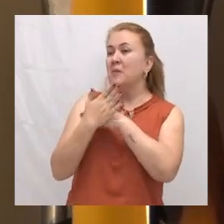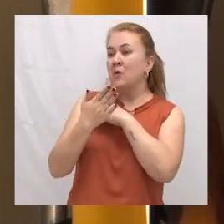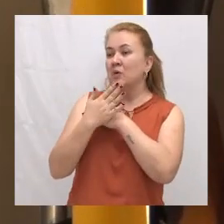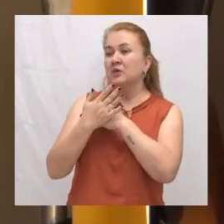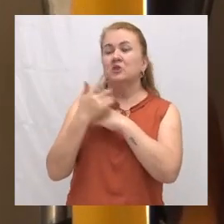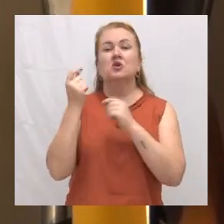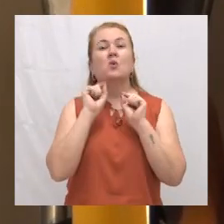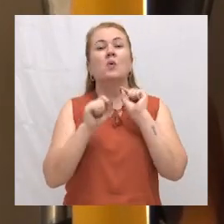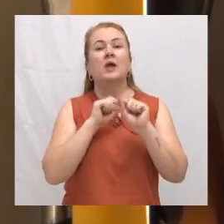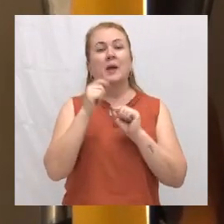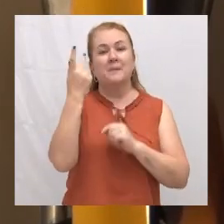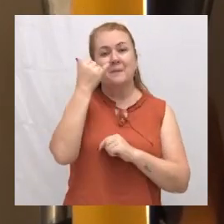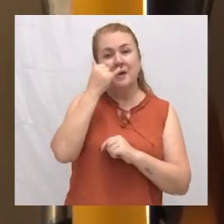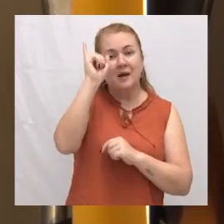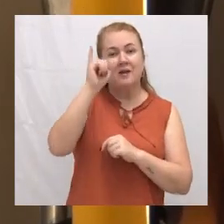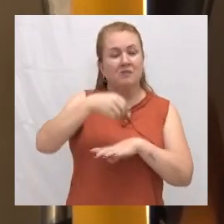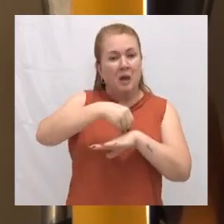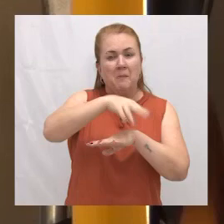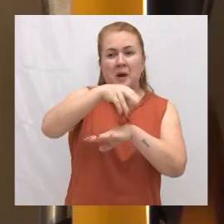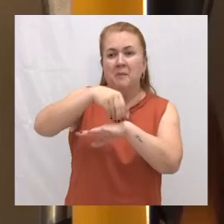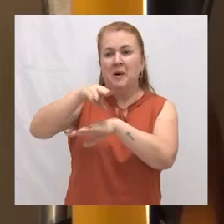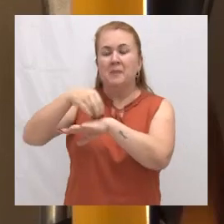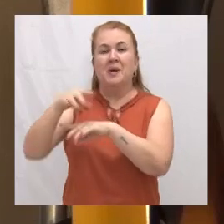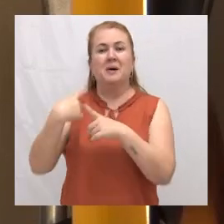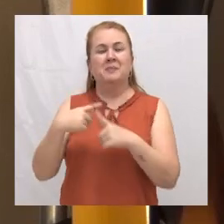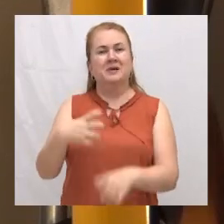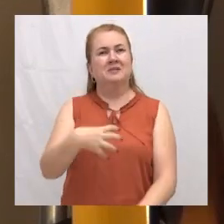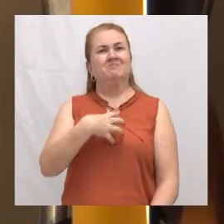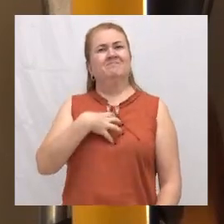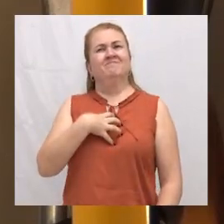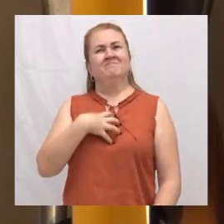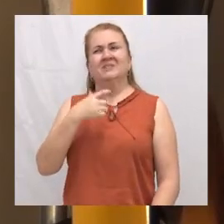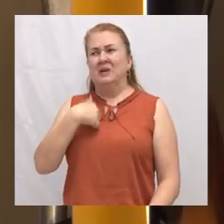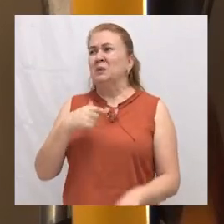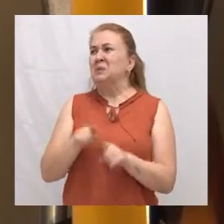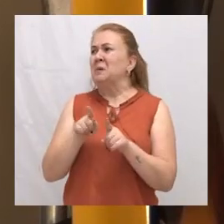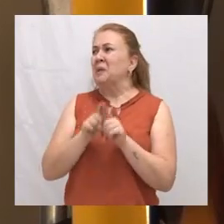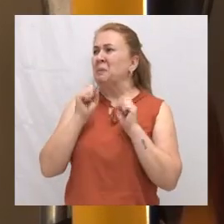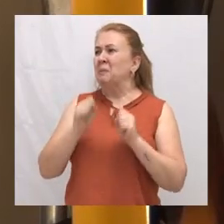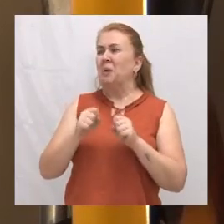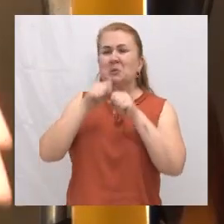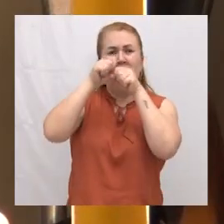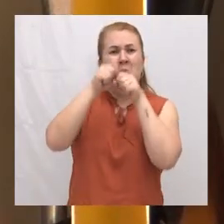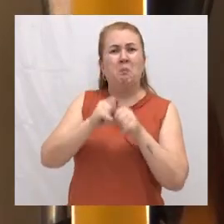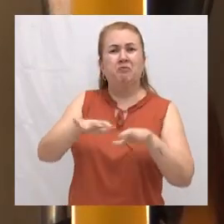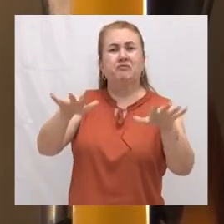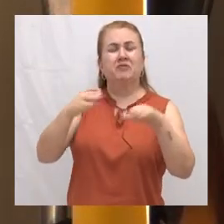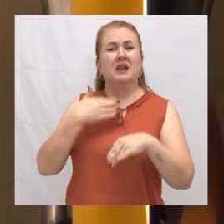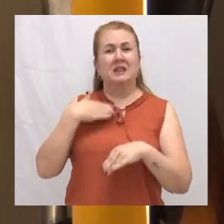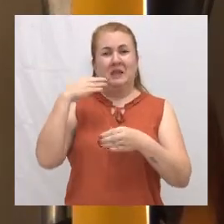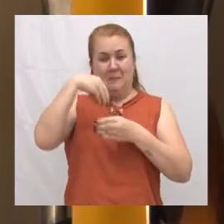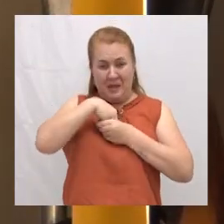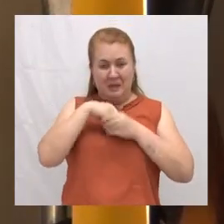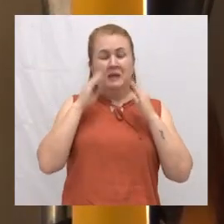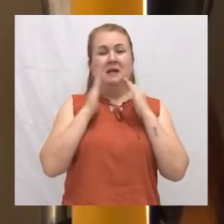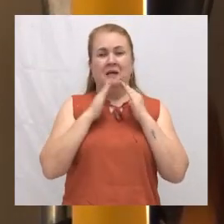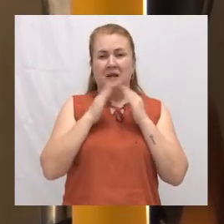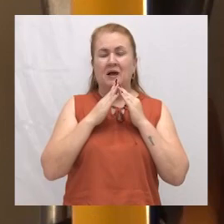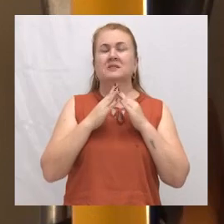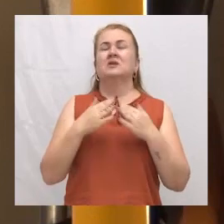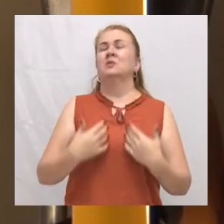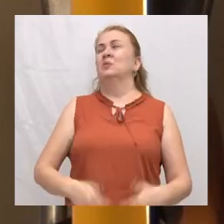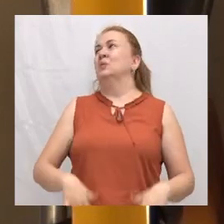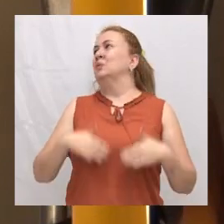a sensação também, que você poderia ser um desencadeador da doença para dentro da sua casa, também é muito